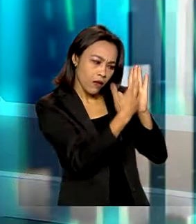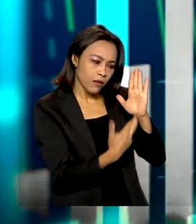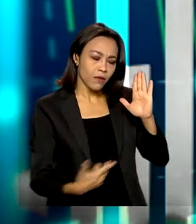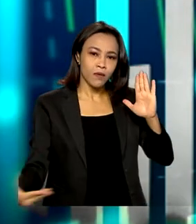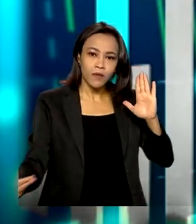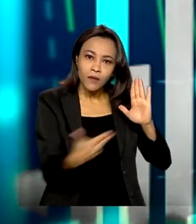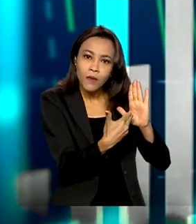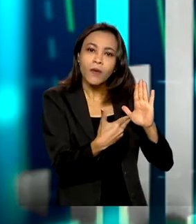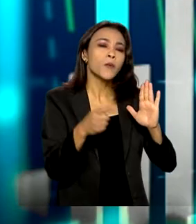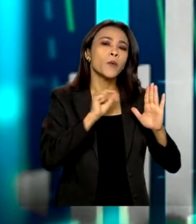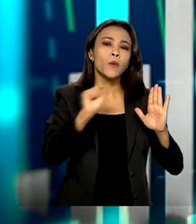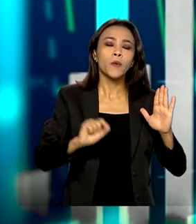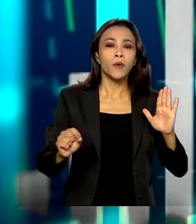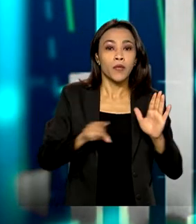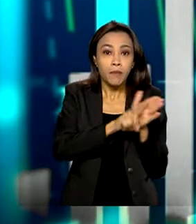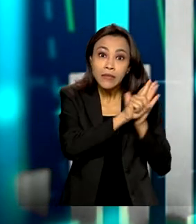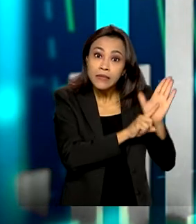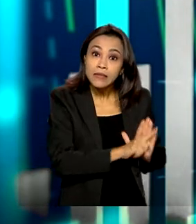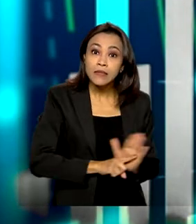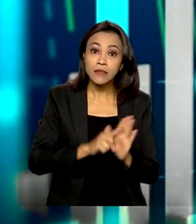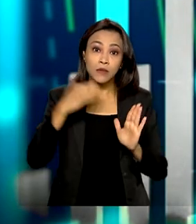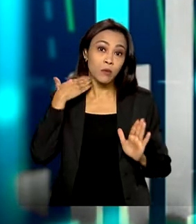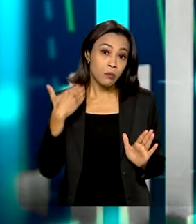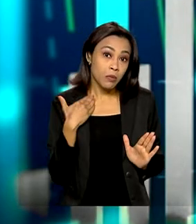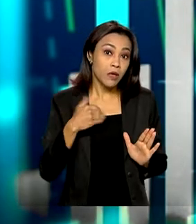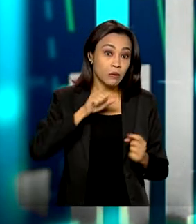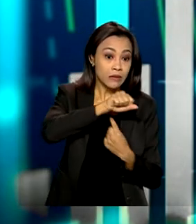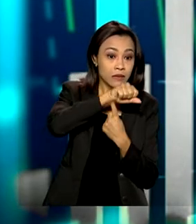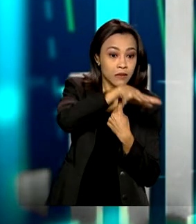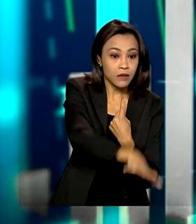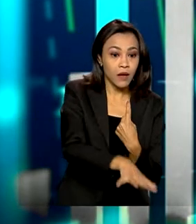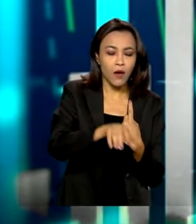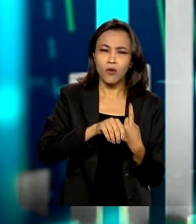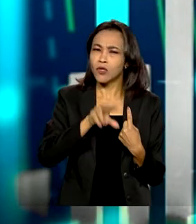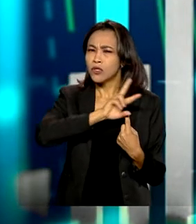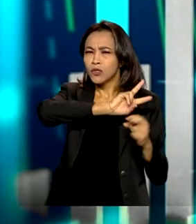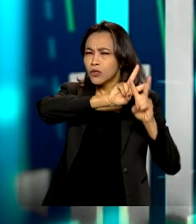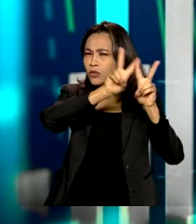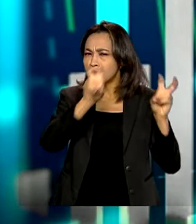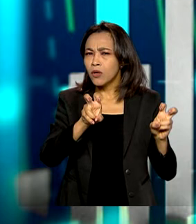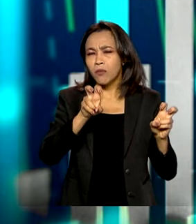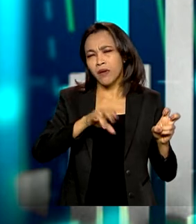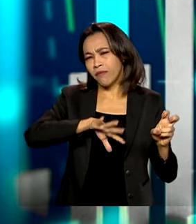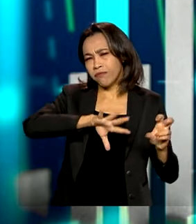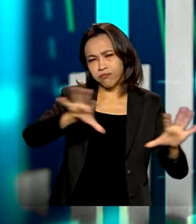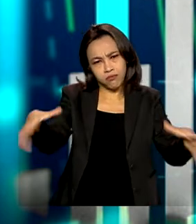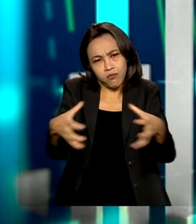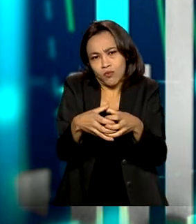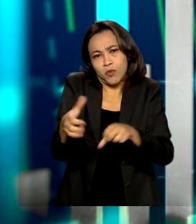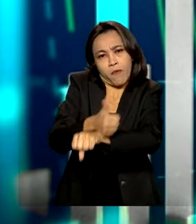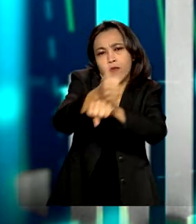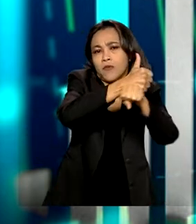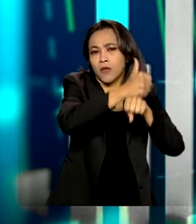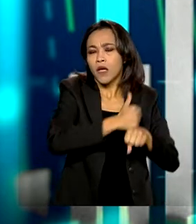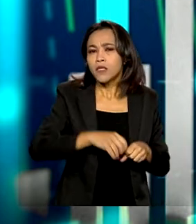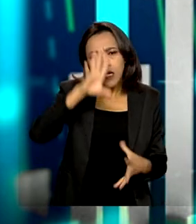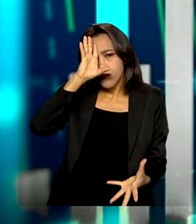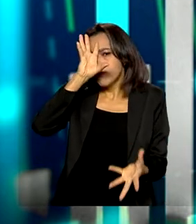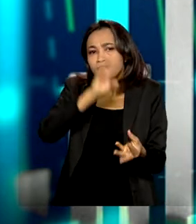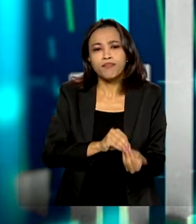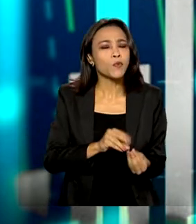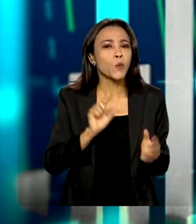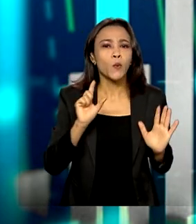o próprio Banco Central faz com os analistas de finanças, de investimento de todo o Brasil. Mais de 100 analistas. Então, o que eles concluíram?